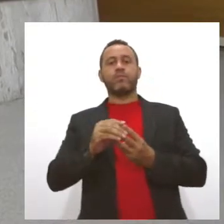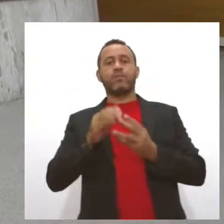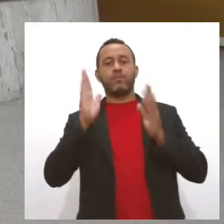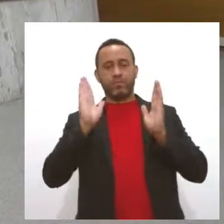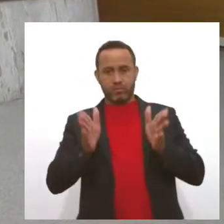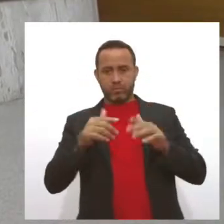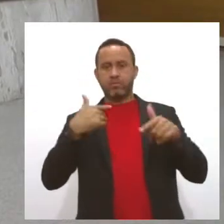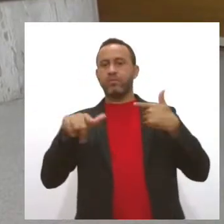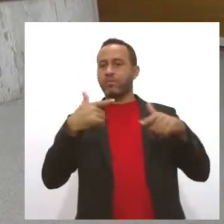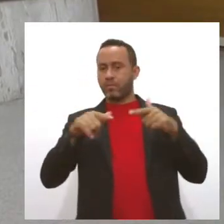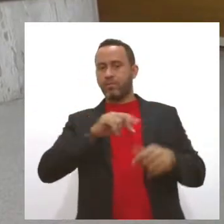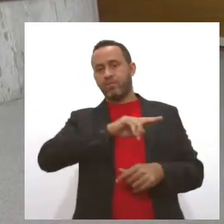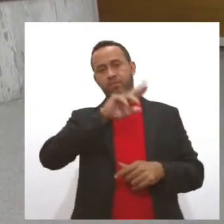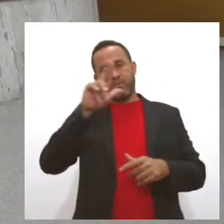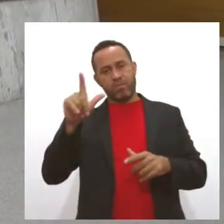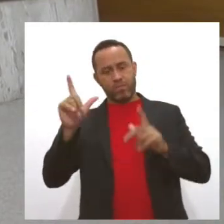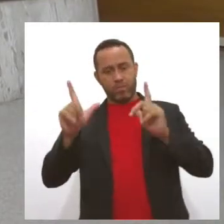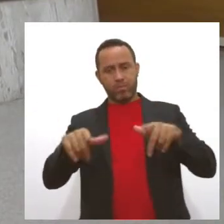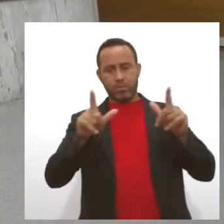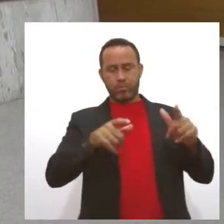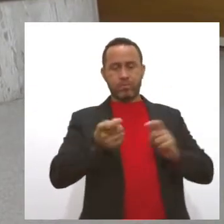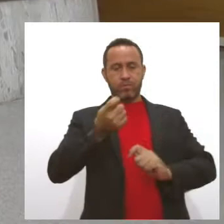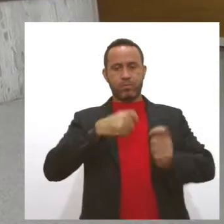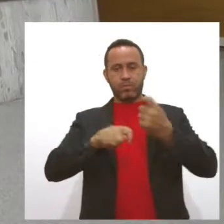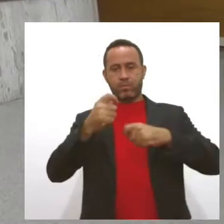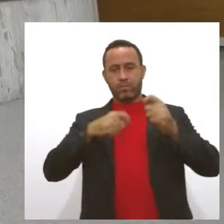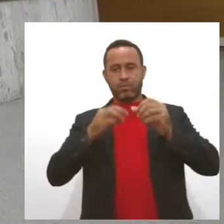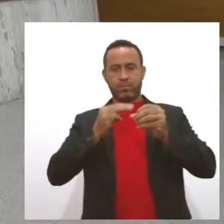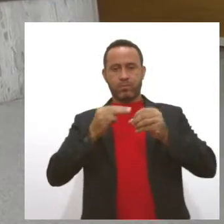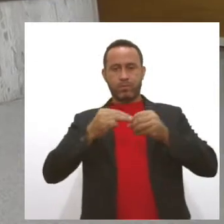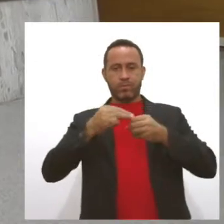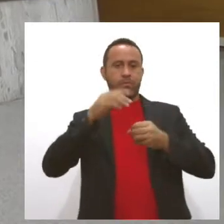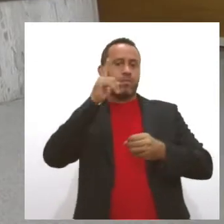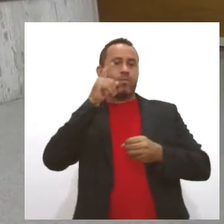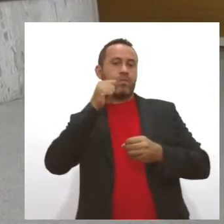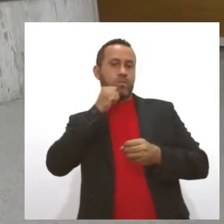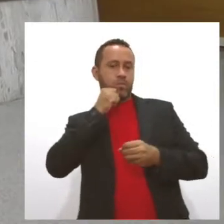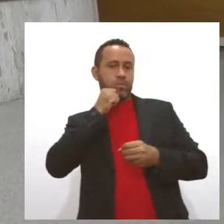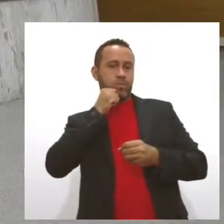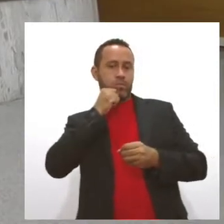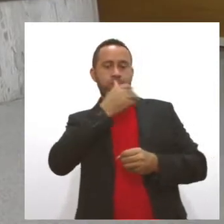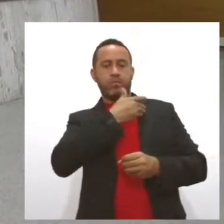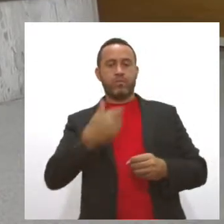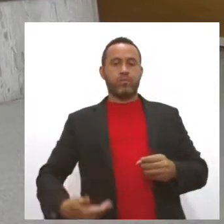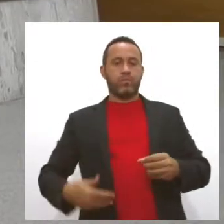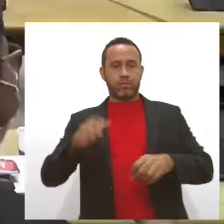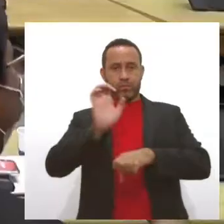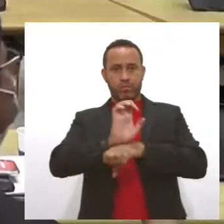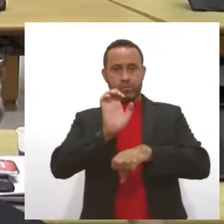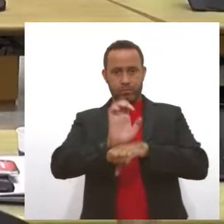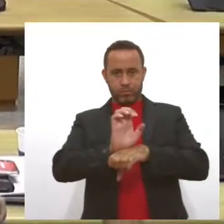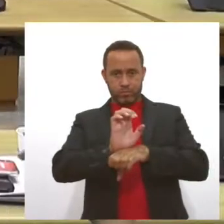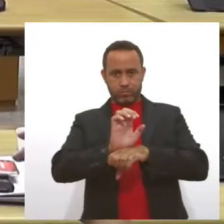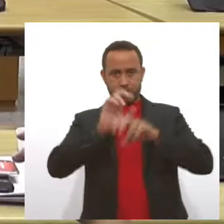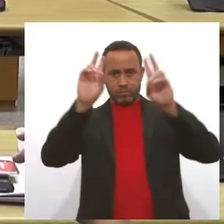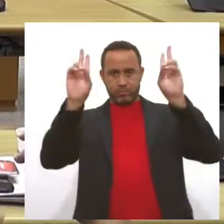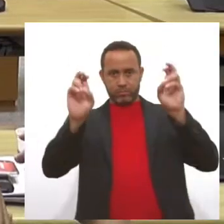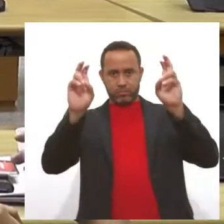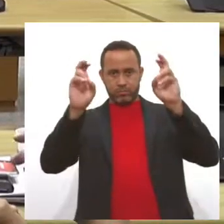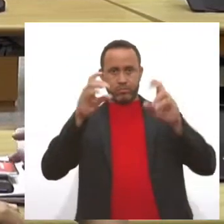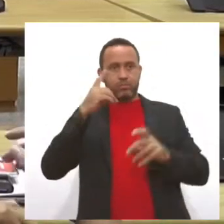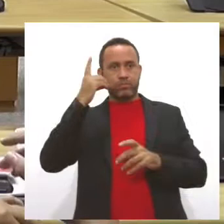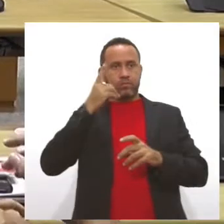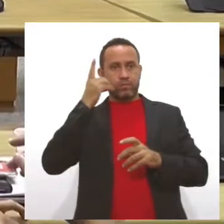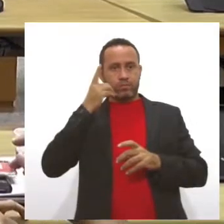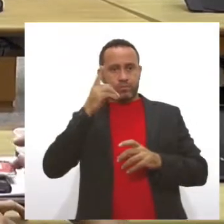cargos públicos em administrações do município de Aracaju e do governo do Estado. O segundo tema abordado pelo deputado Zezinho